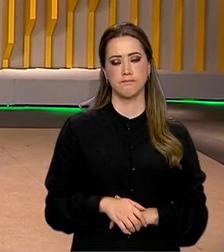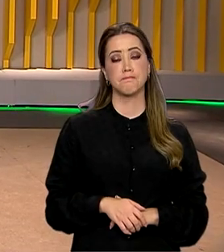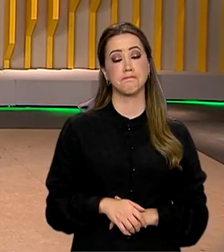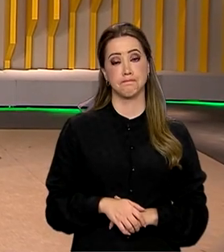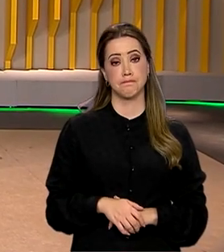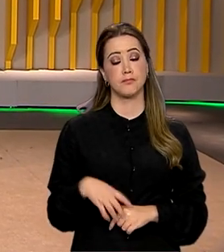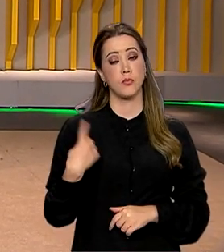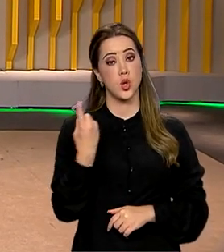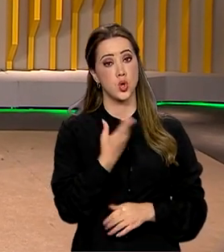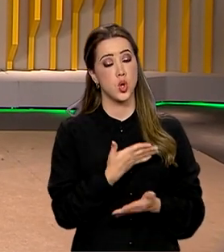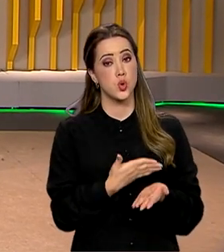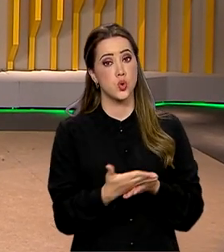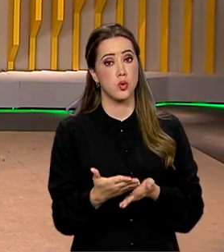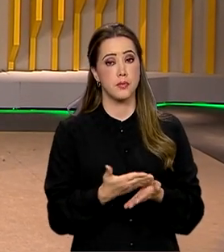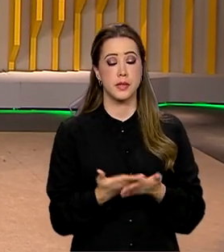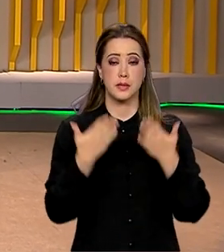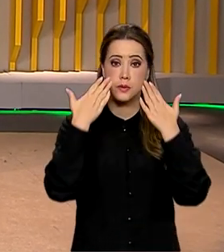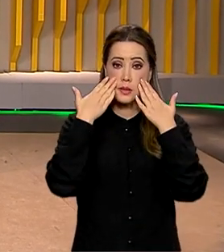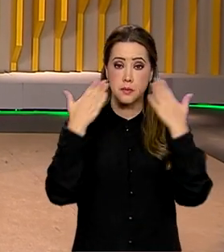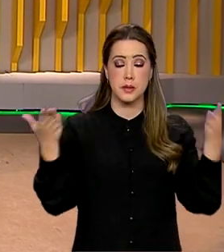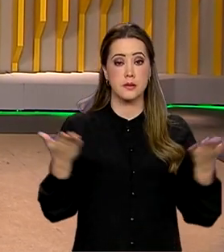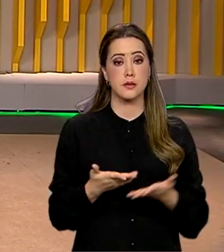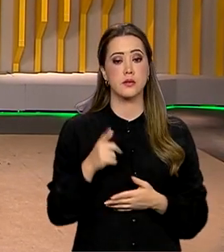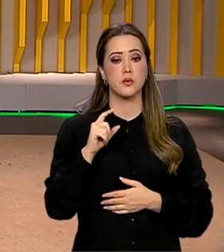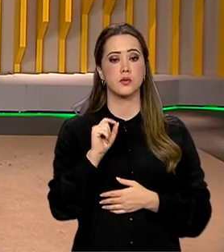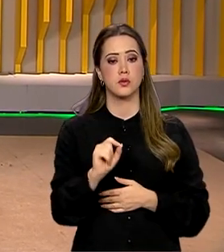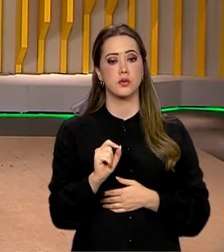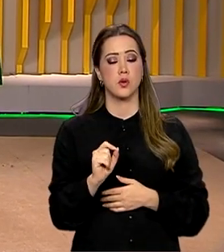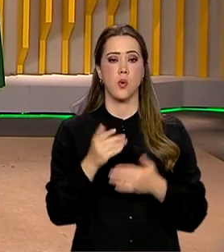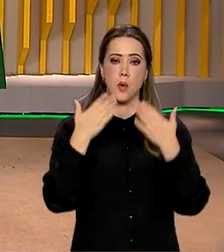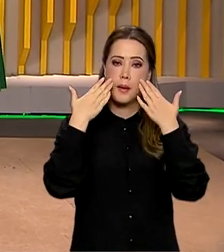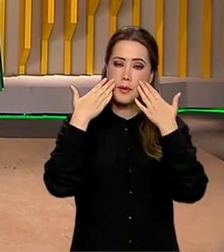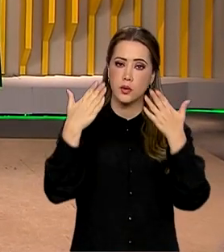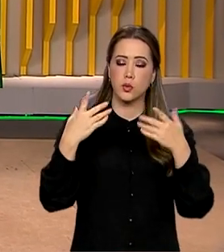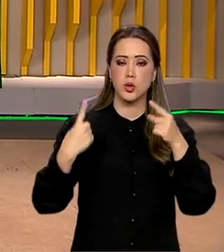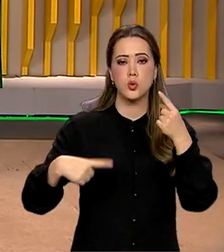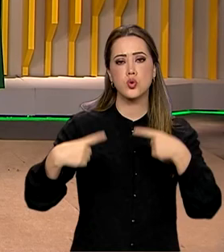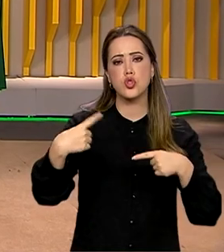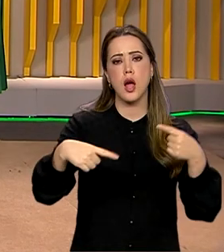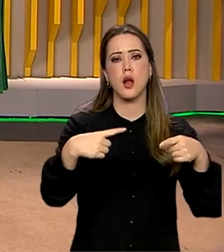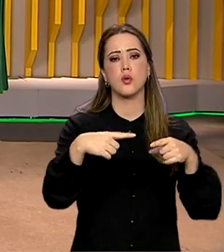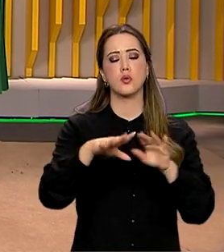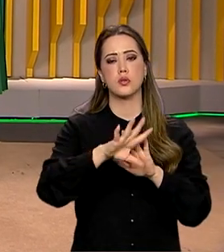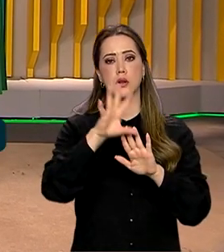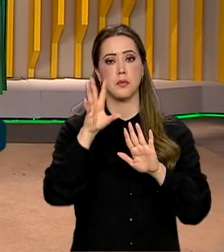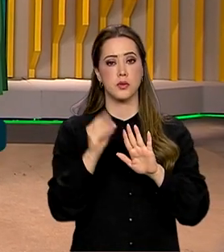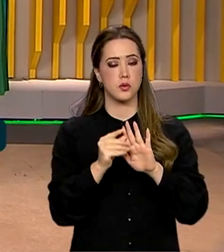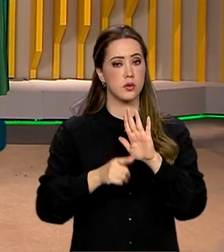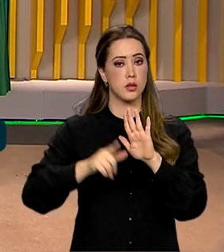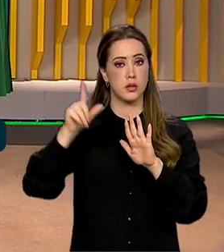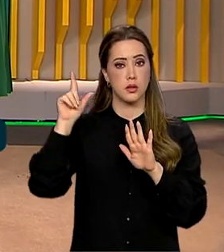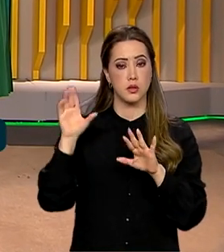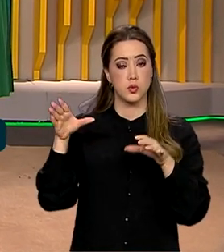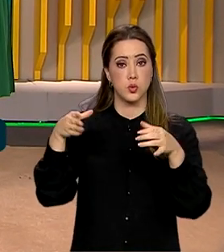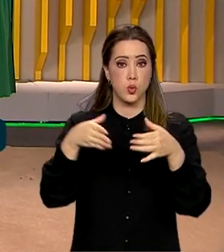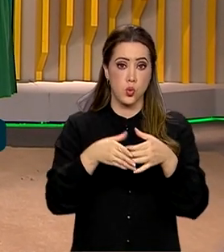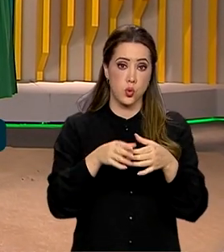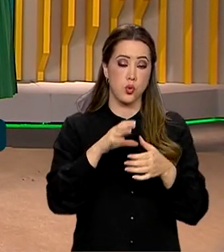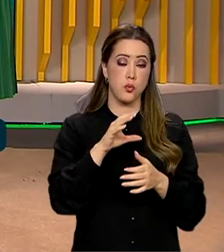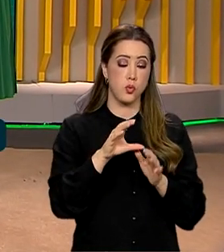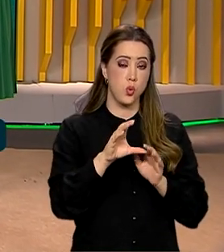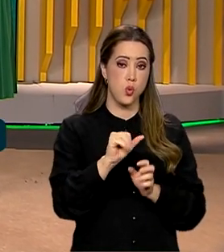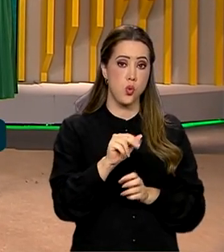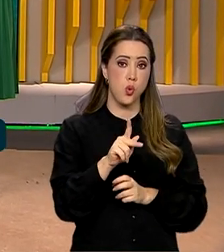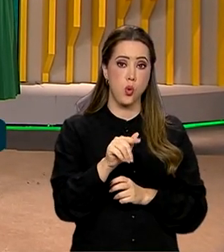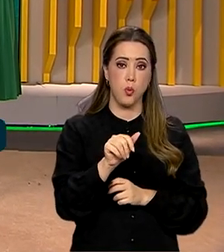E nós começamos esta edição do Brasil em Dia com a abertura dos diálogos amazônicos que antecedem a cúpula da Amazônia. O